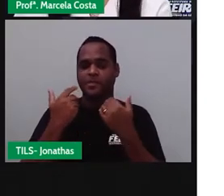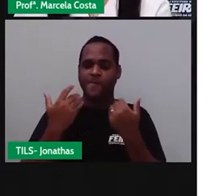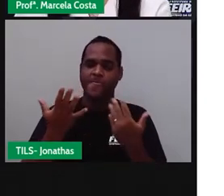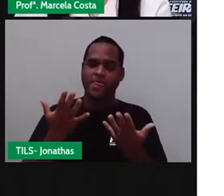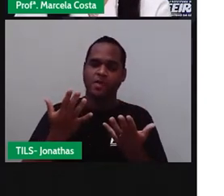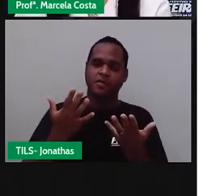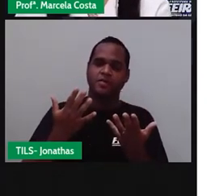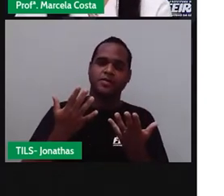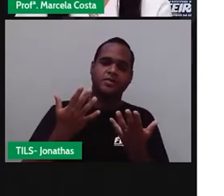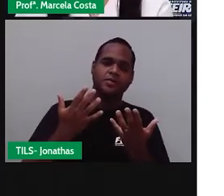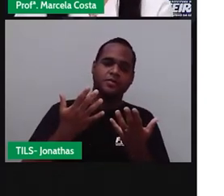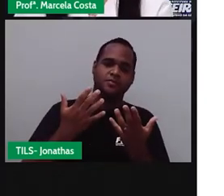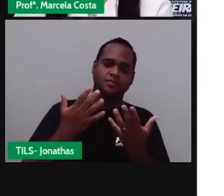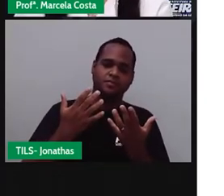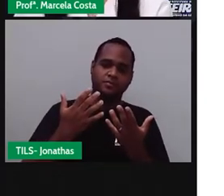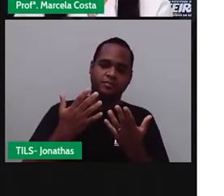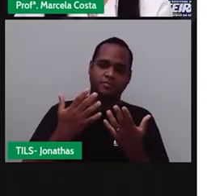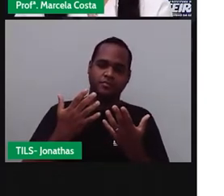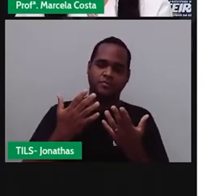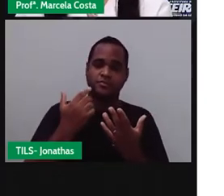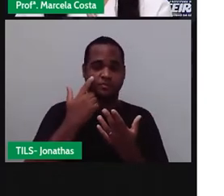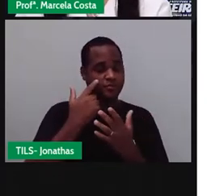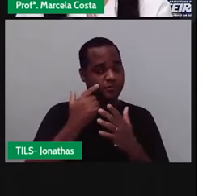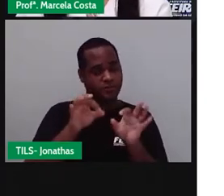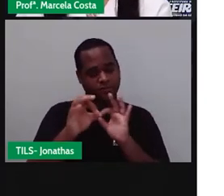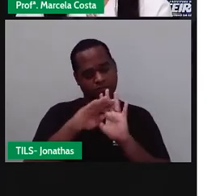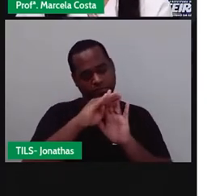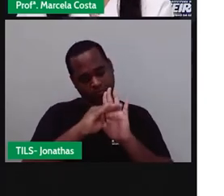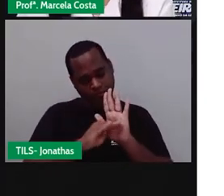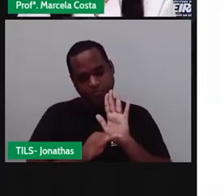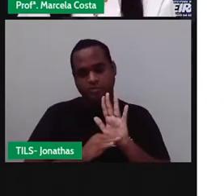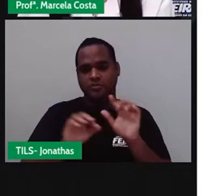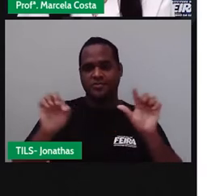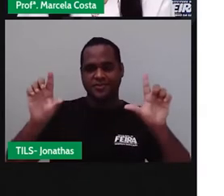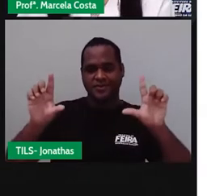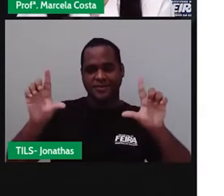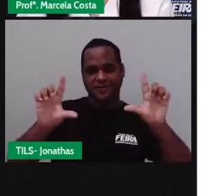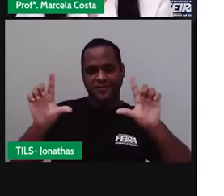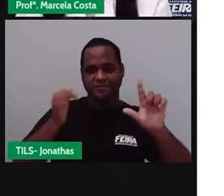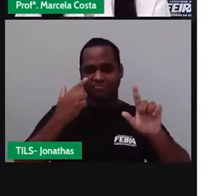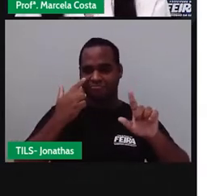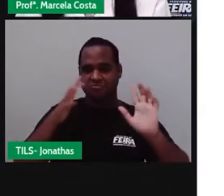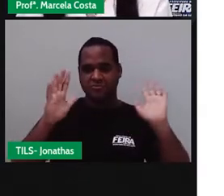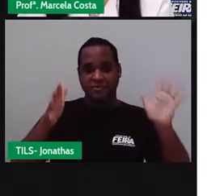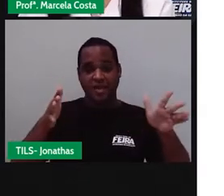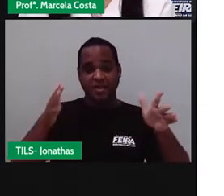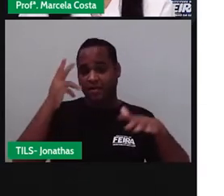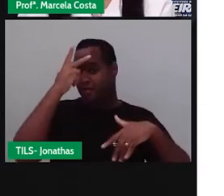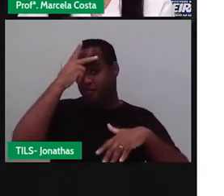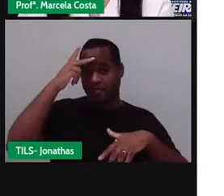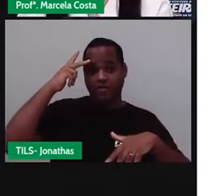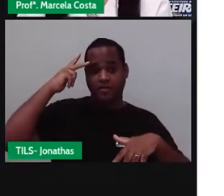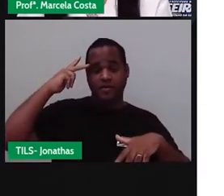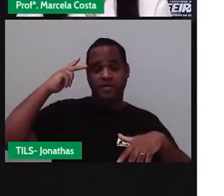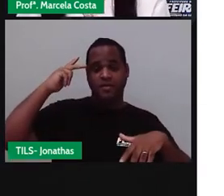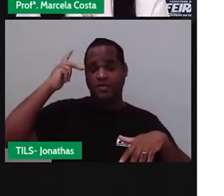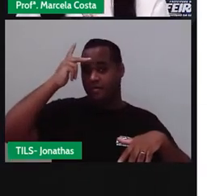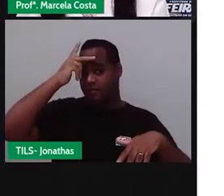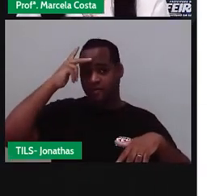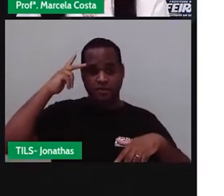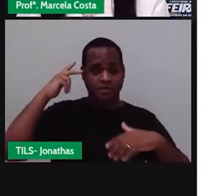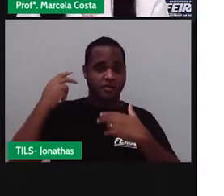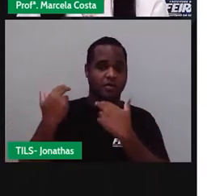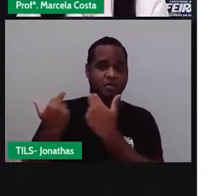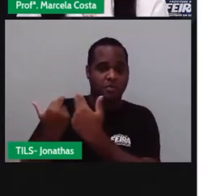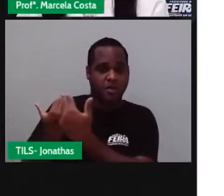programa de televisão, onde só tinha pessoas que tinham as mesmas